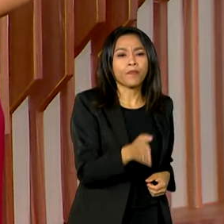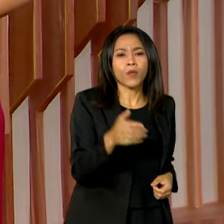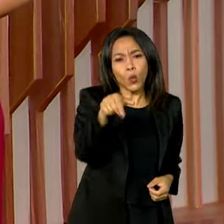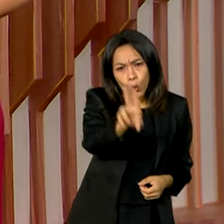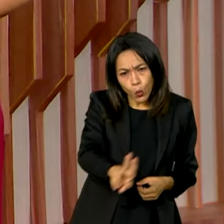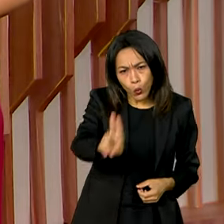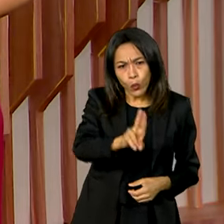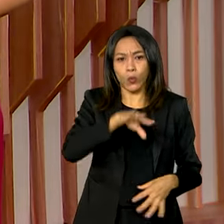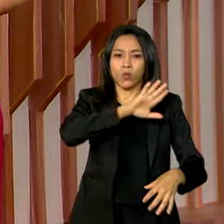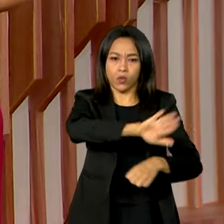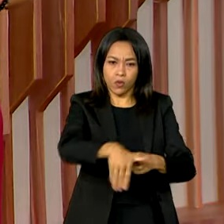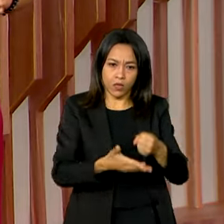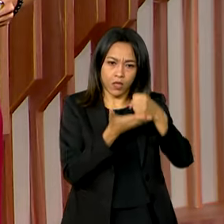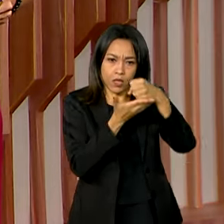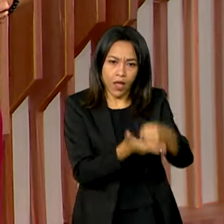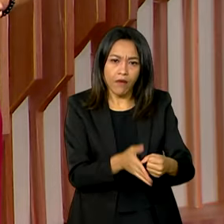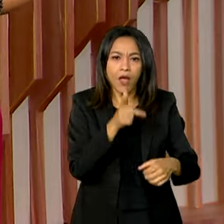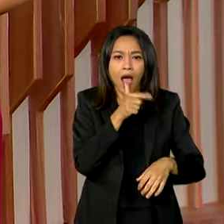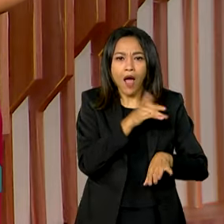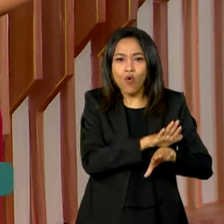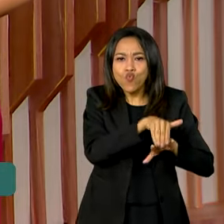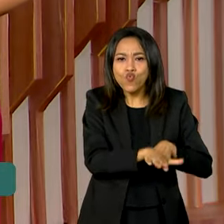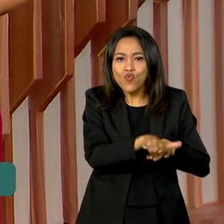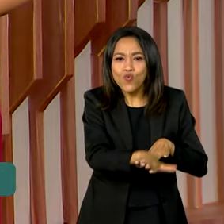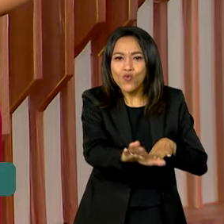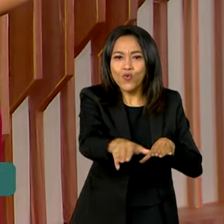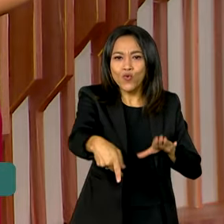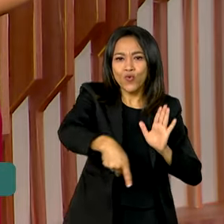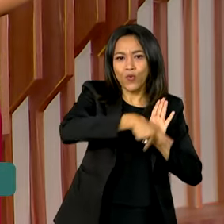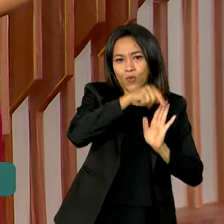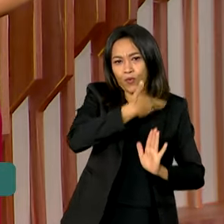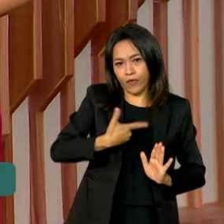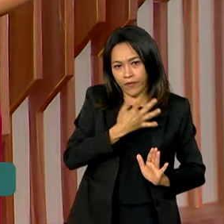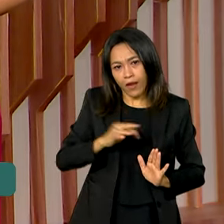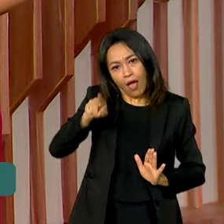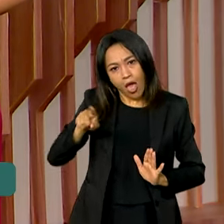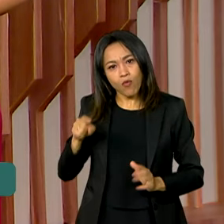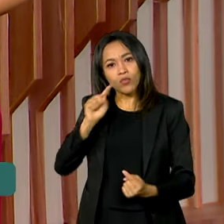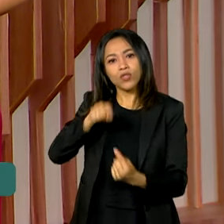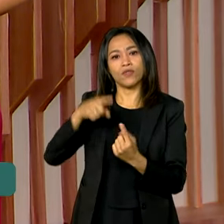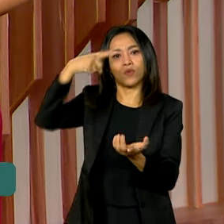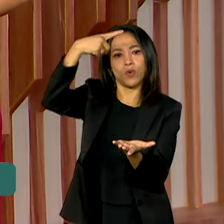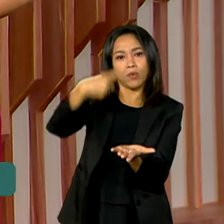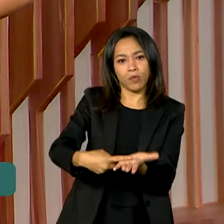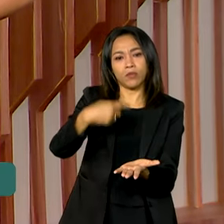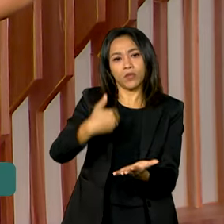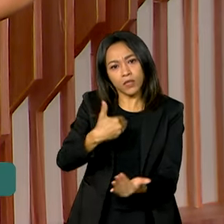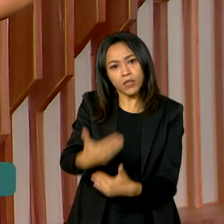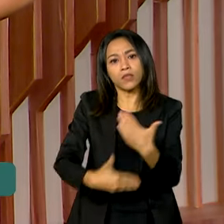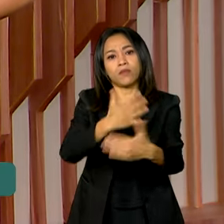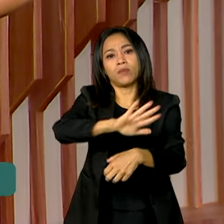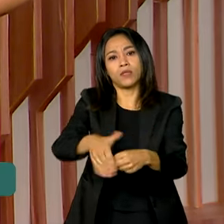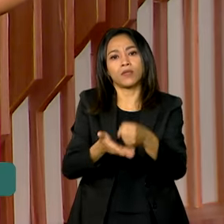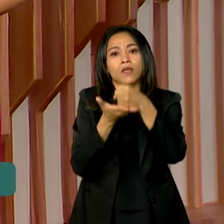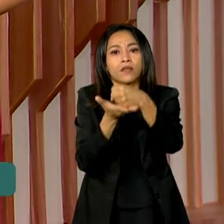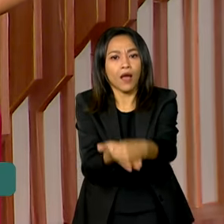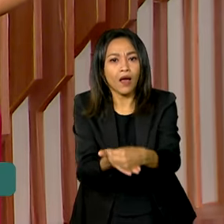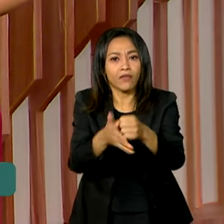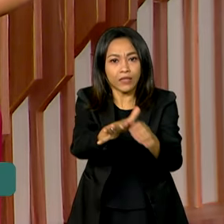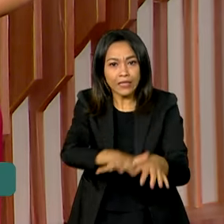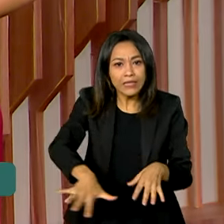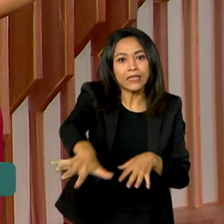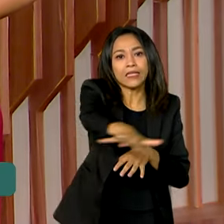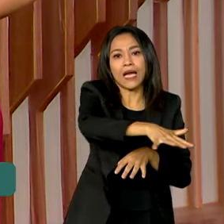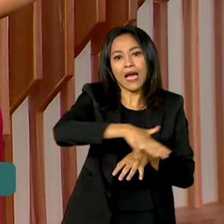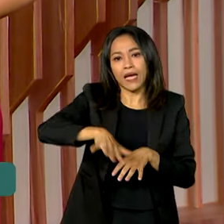sustentável das águas da União. esse é um dos objetivos do Pacto Nacional para o Desenvolvimento Sustentável da Aquicultura